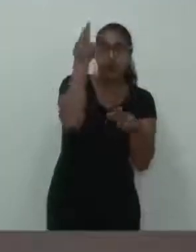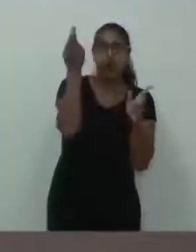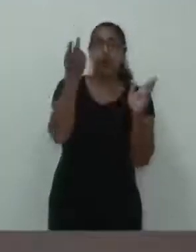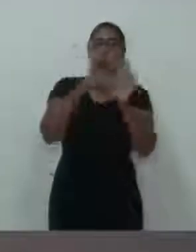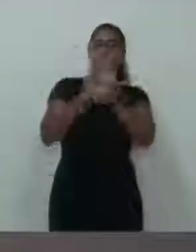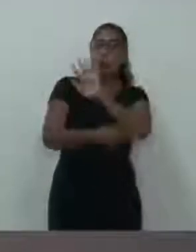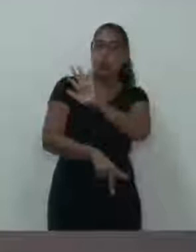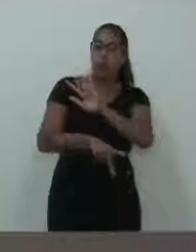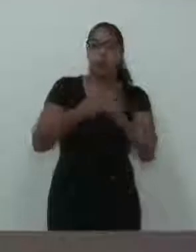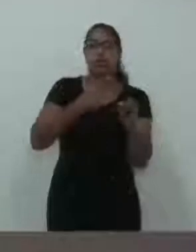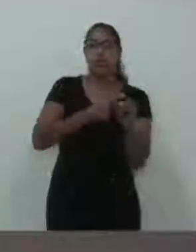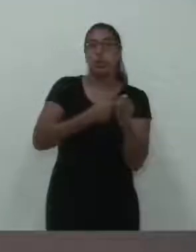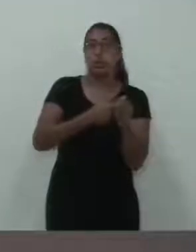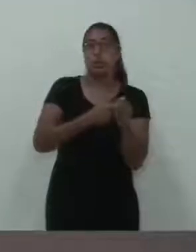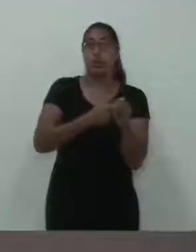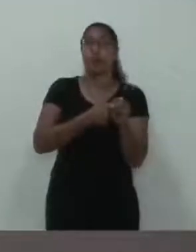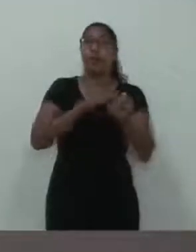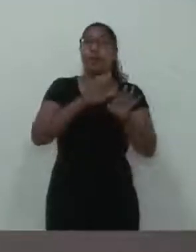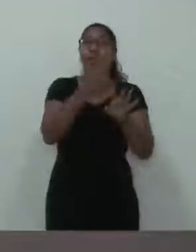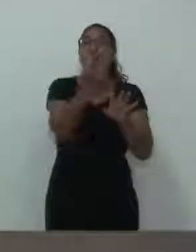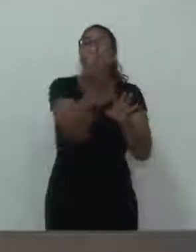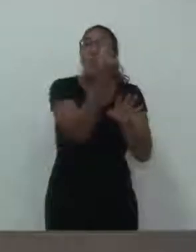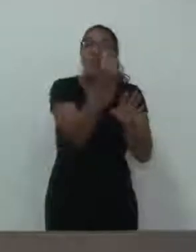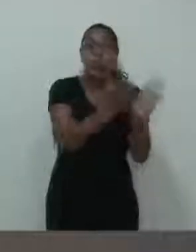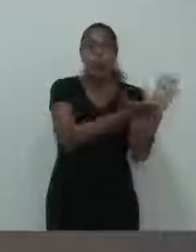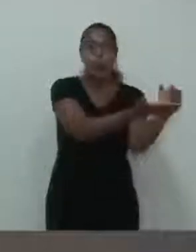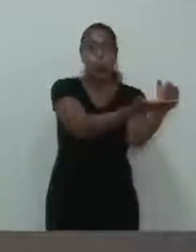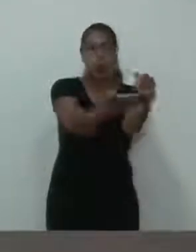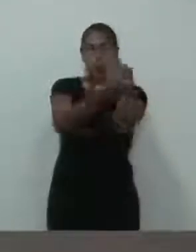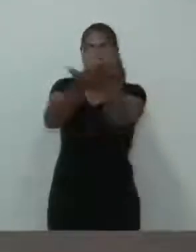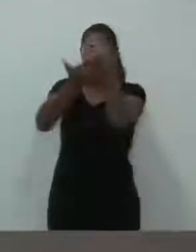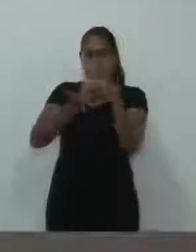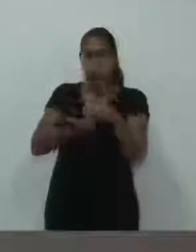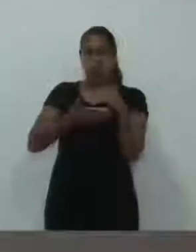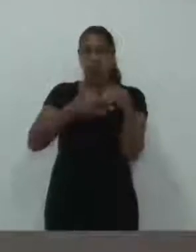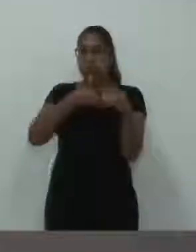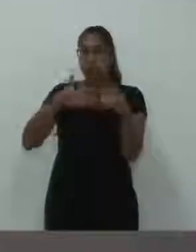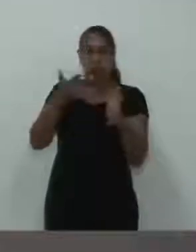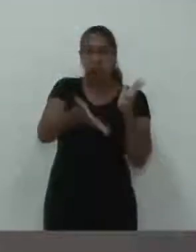Nem com esse dinheiro o governo consegue cuidar o mínimo da saúde do cidadão.